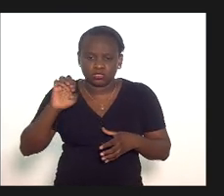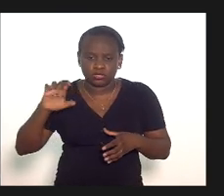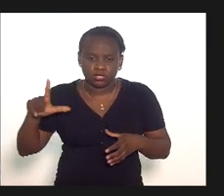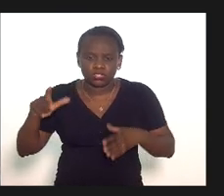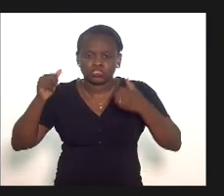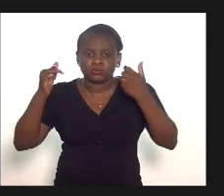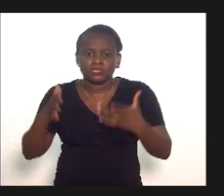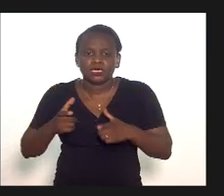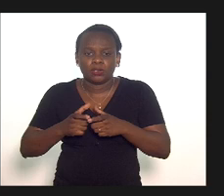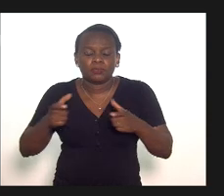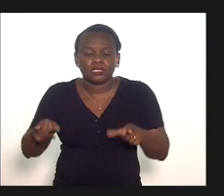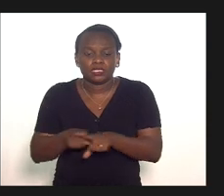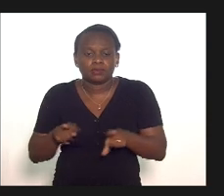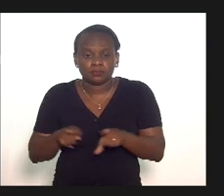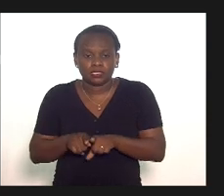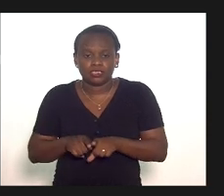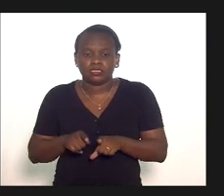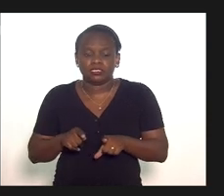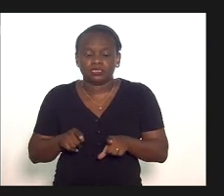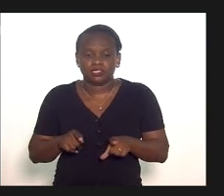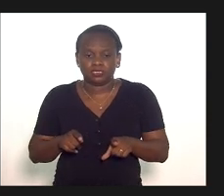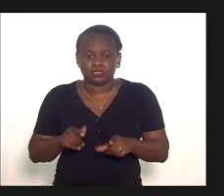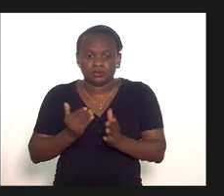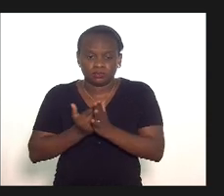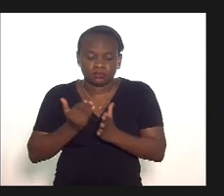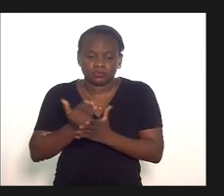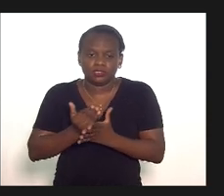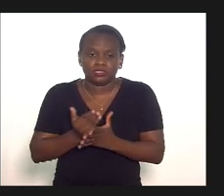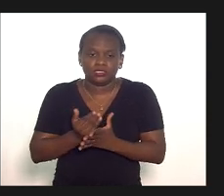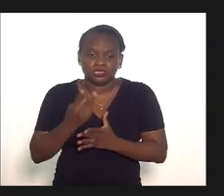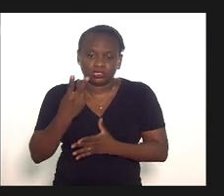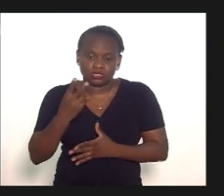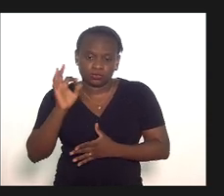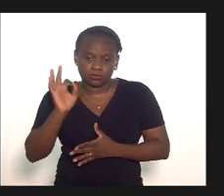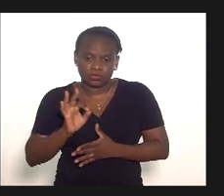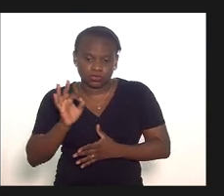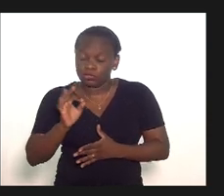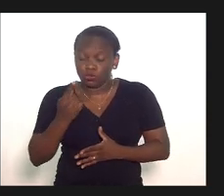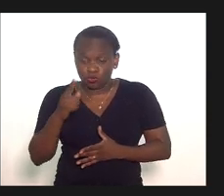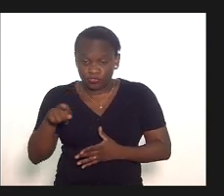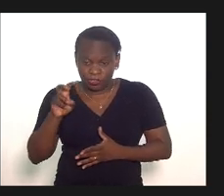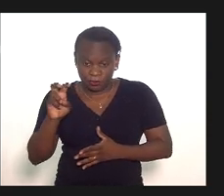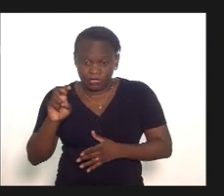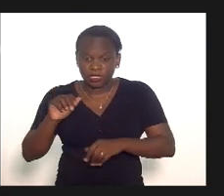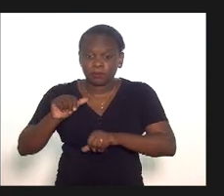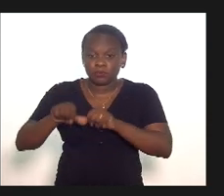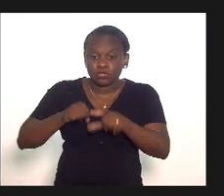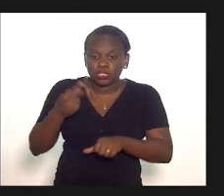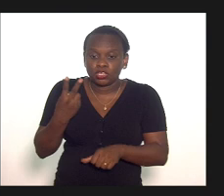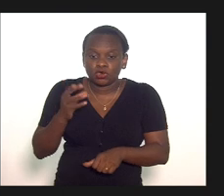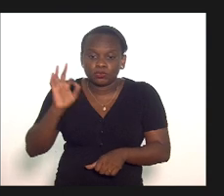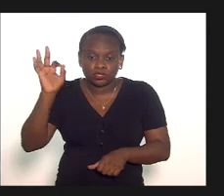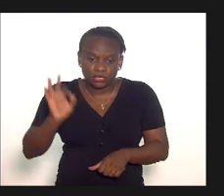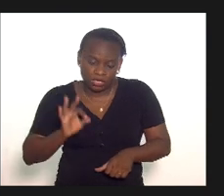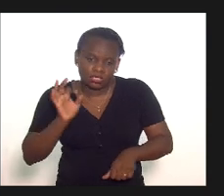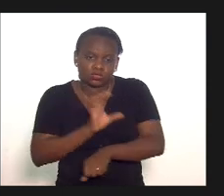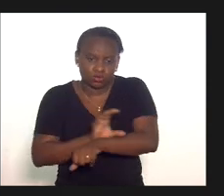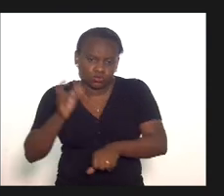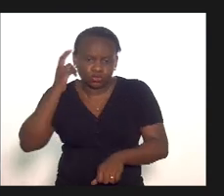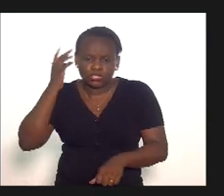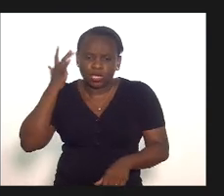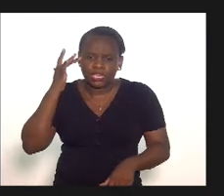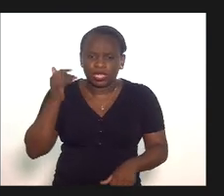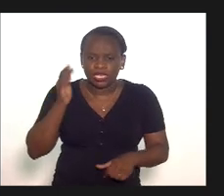fala em aumentar também um pouco mais os dois por cento de um e meio para dois por cento a cultura eu concordo acho